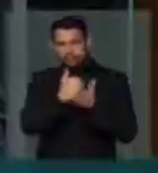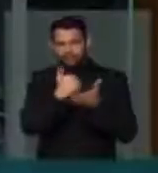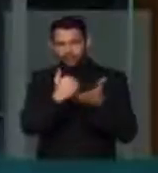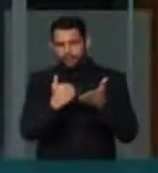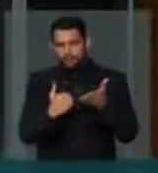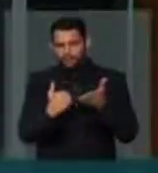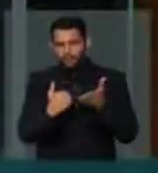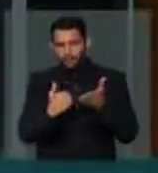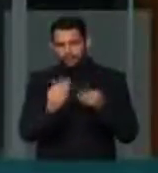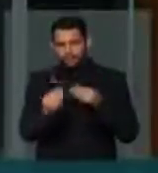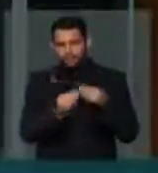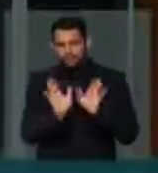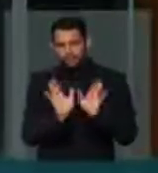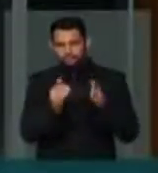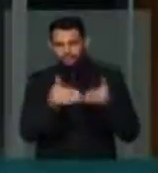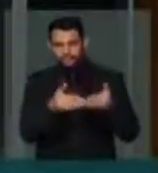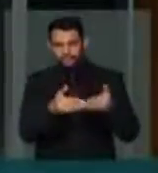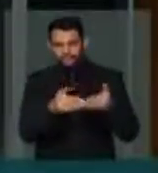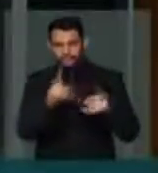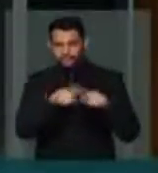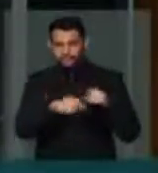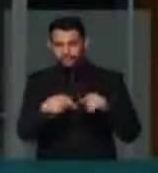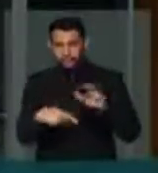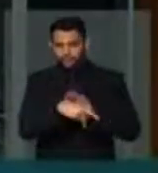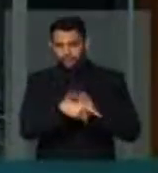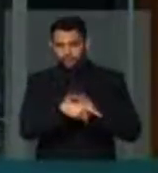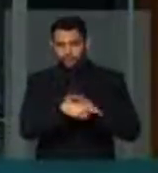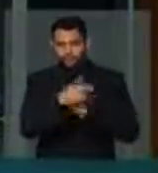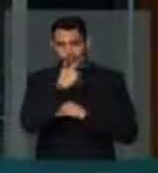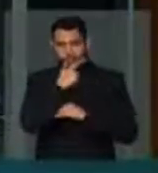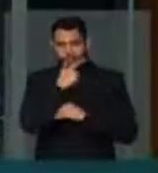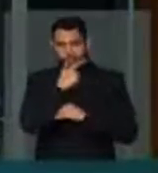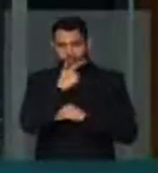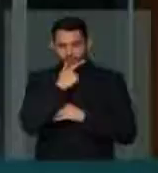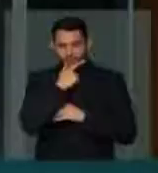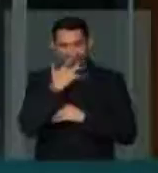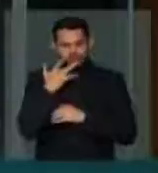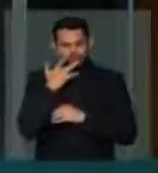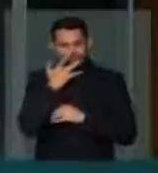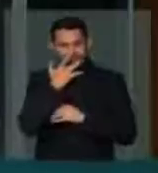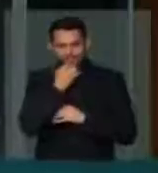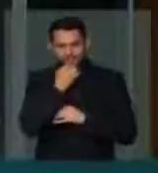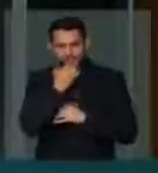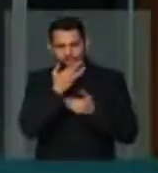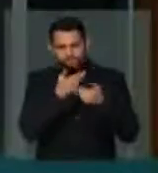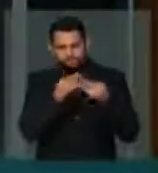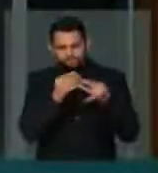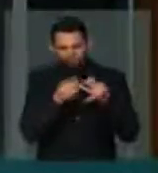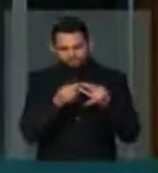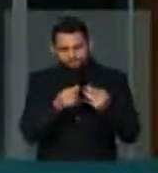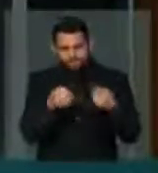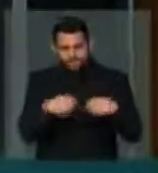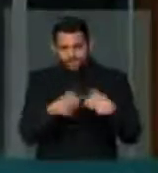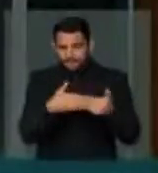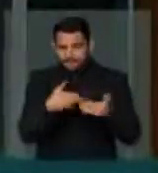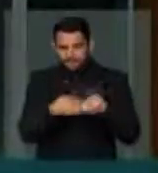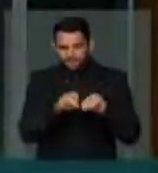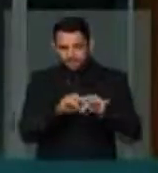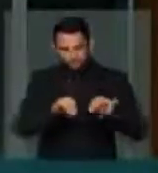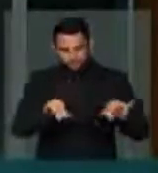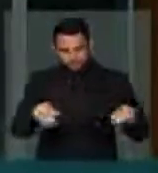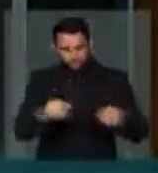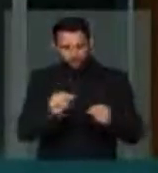de caracterizar esse nosso produto. Esse produto que o seu sabor característico depende do tipo de solo,